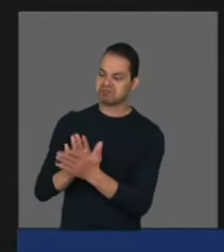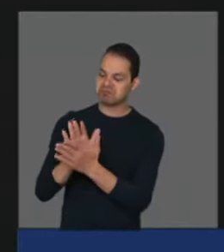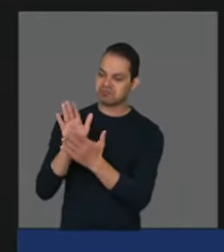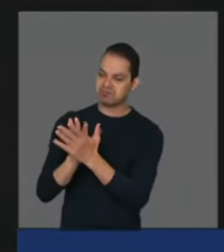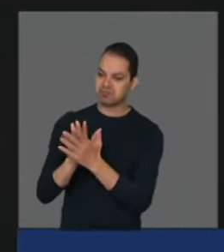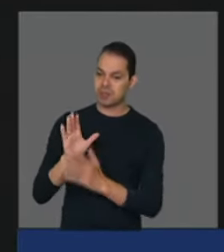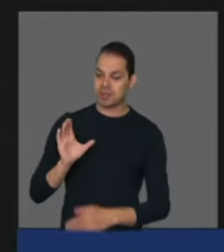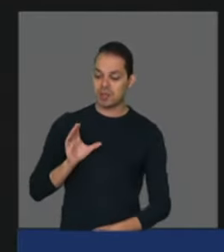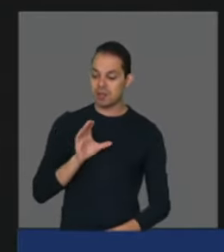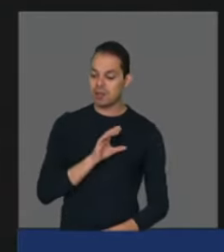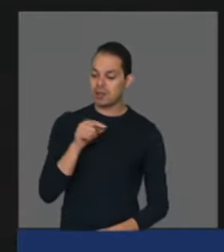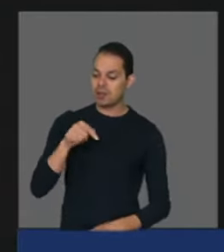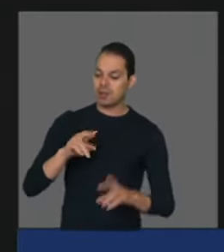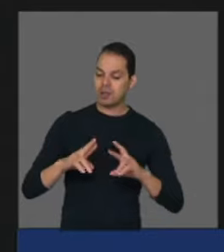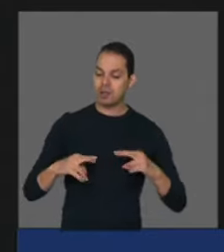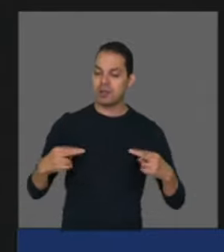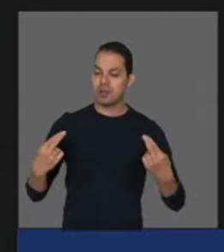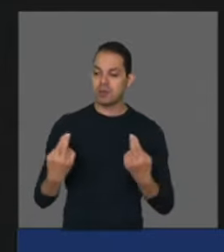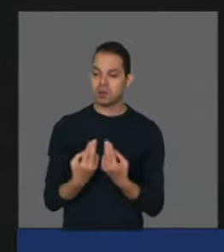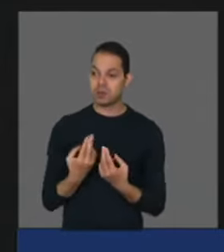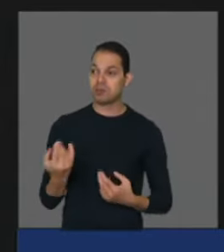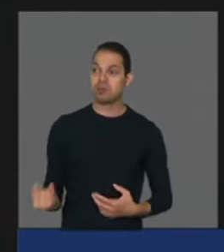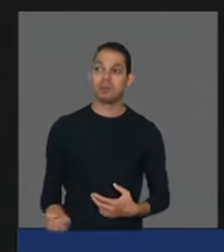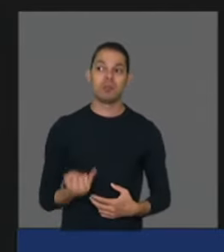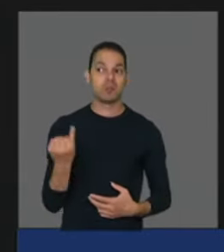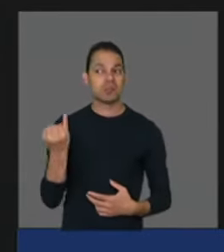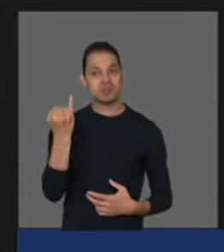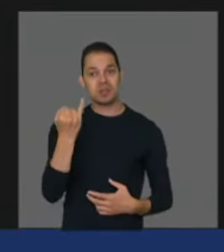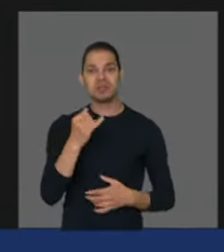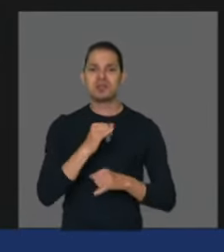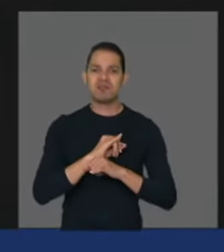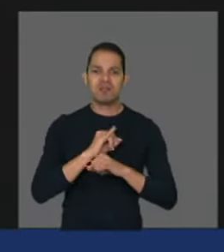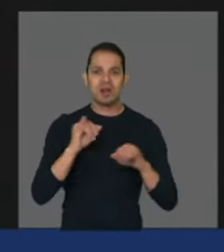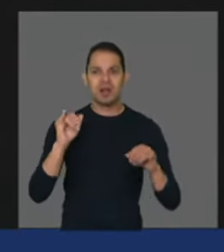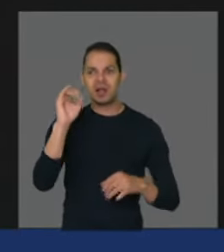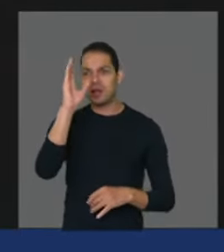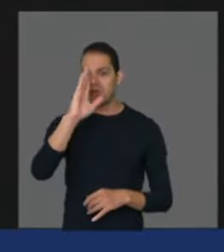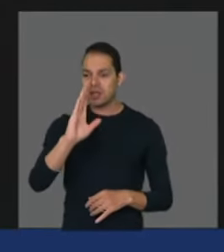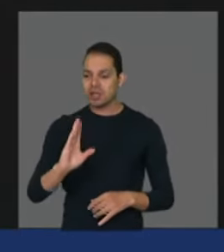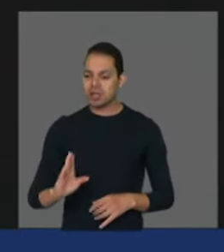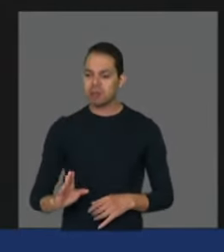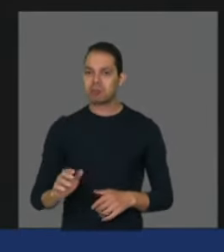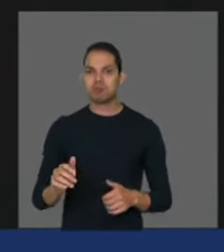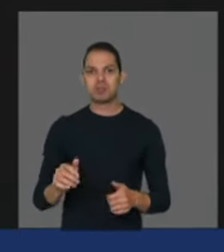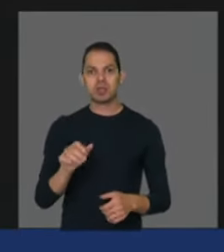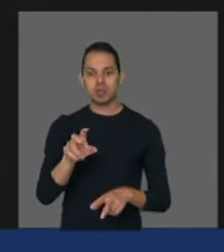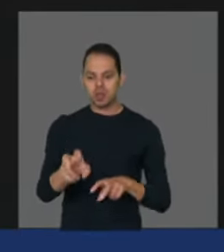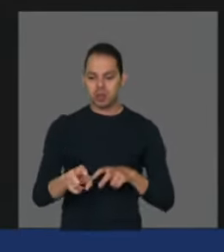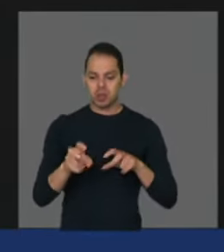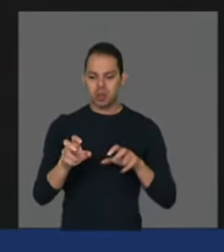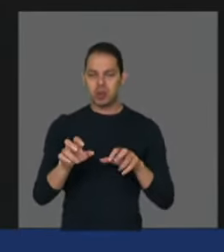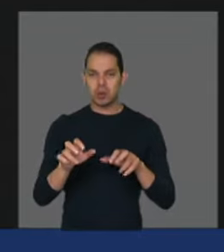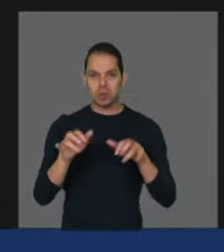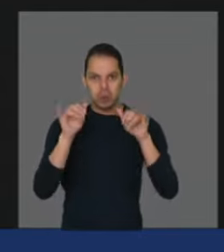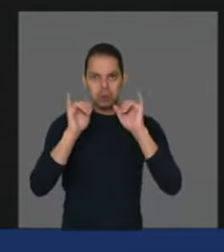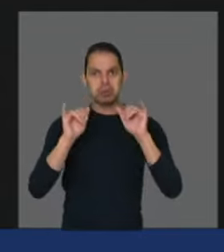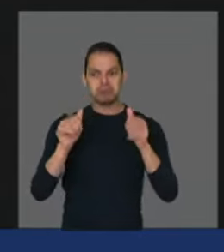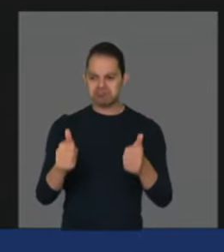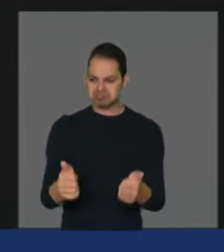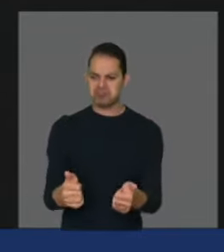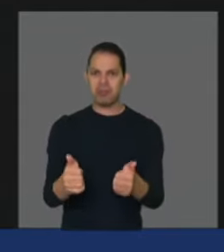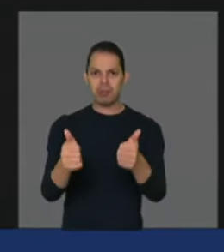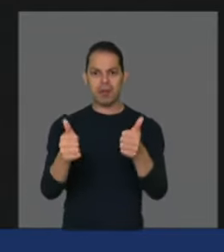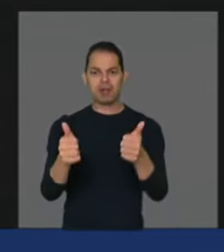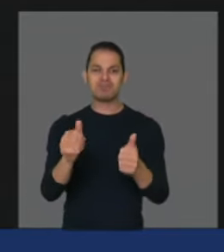e dizer que o Brasil vai bem no agro felizmente Santa